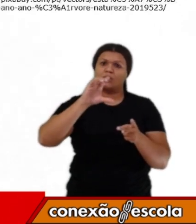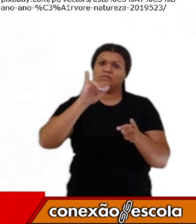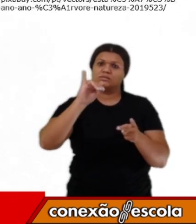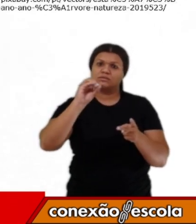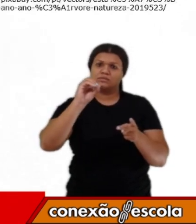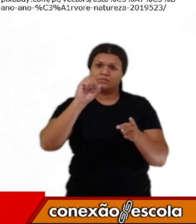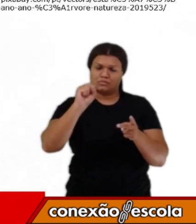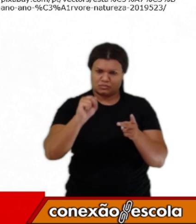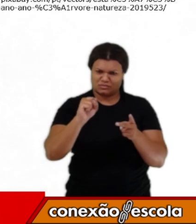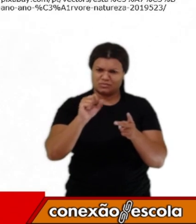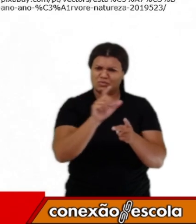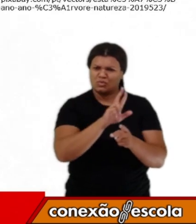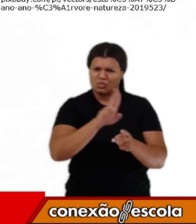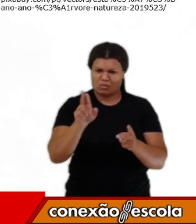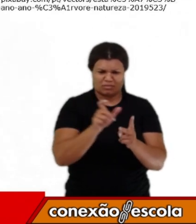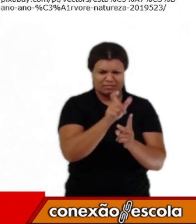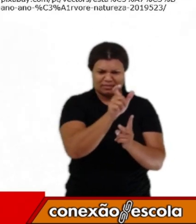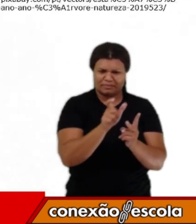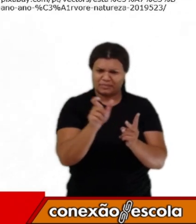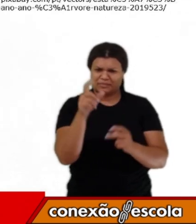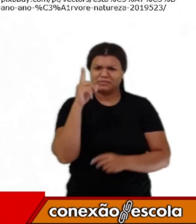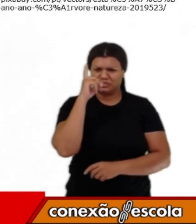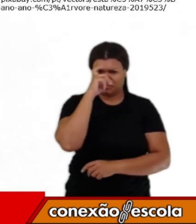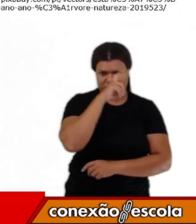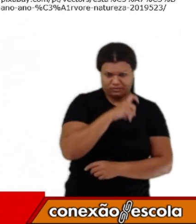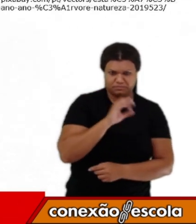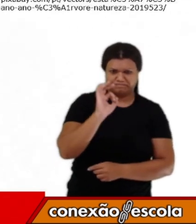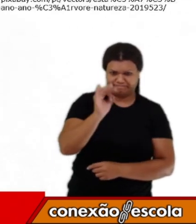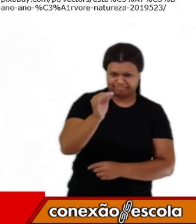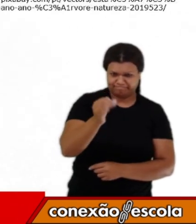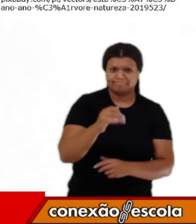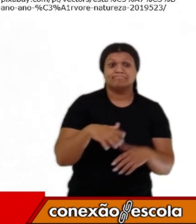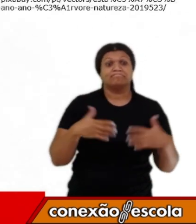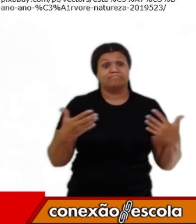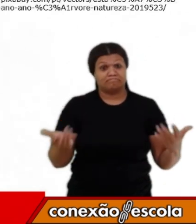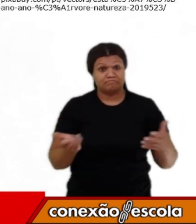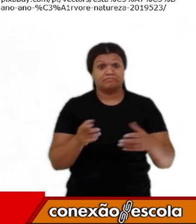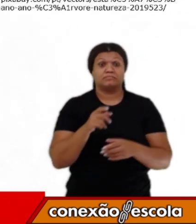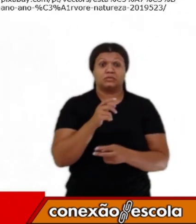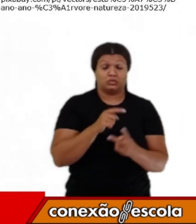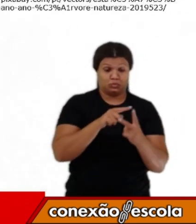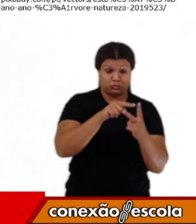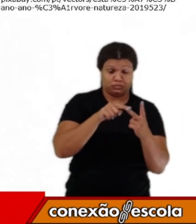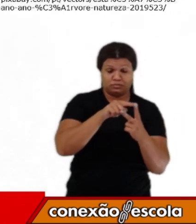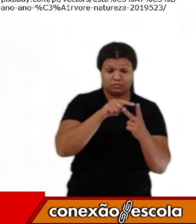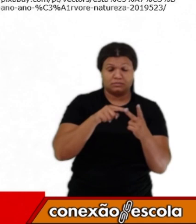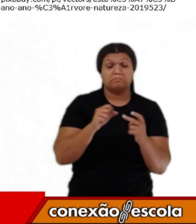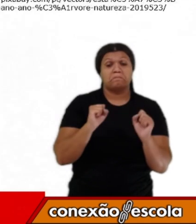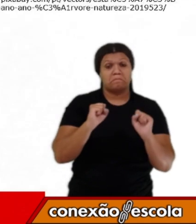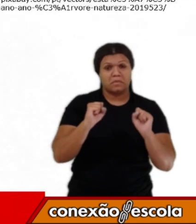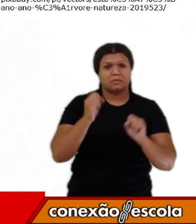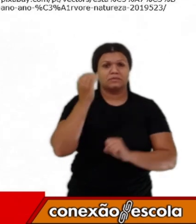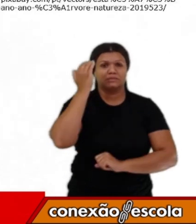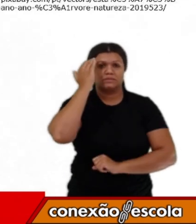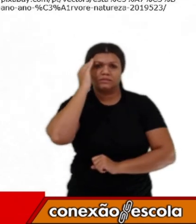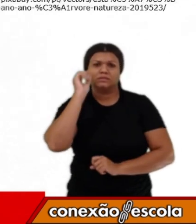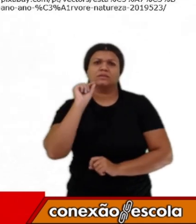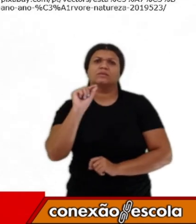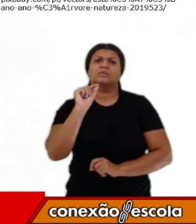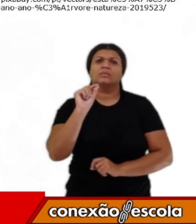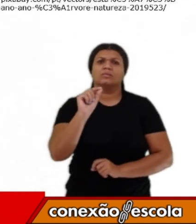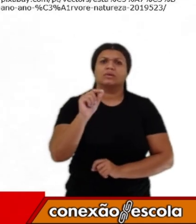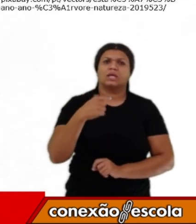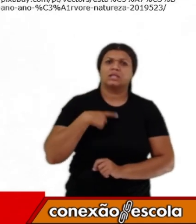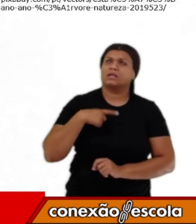Equinócios. Bom, os solstícios e equinócios podem ser entendidos como a incidência